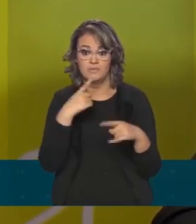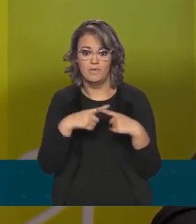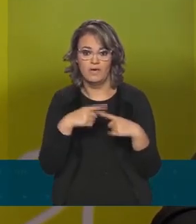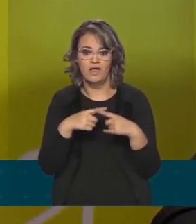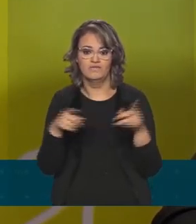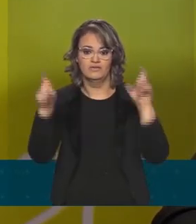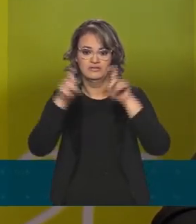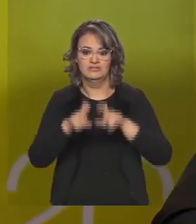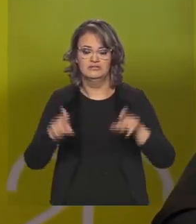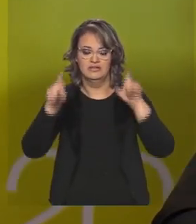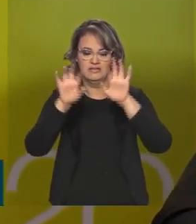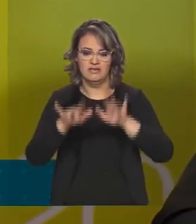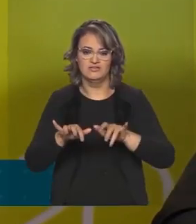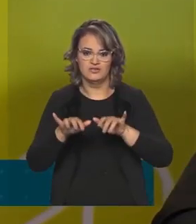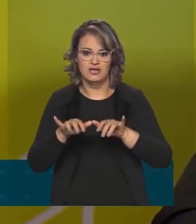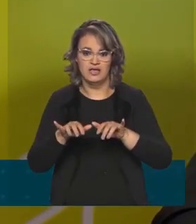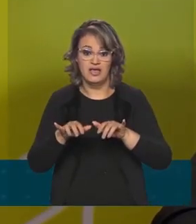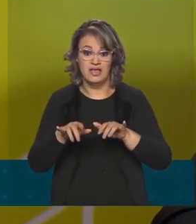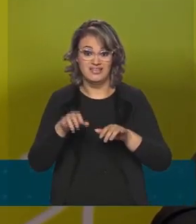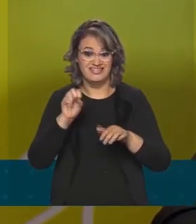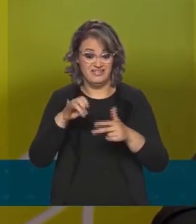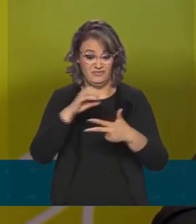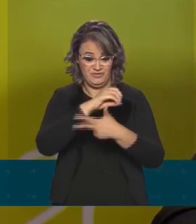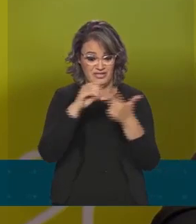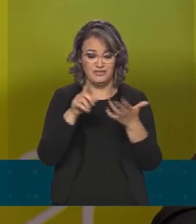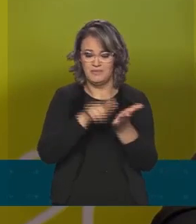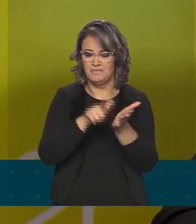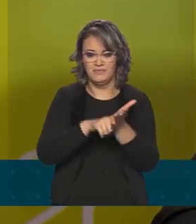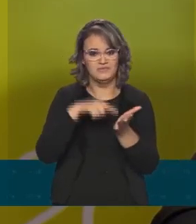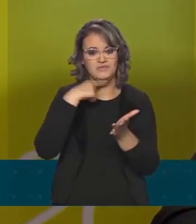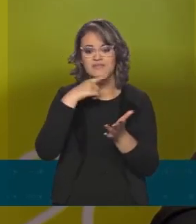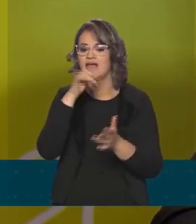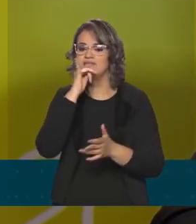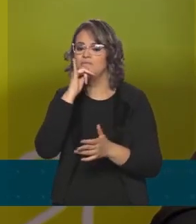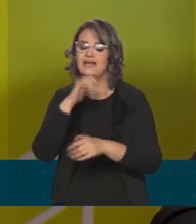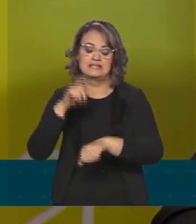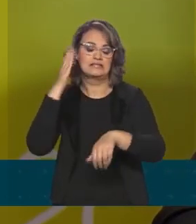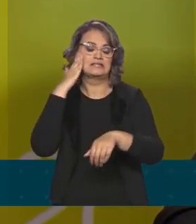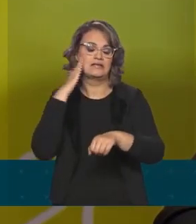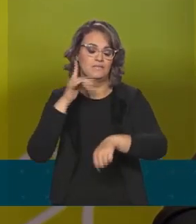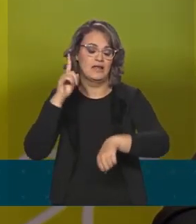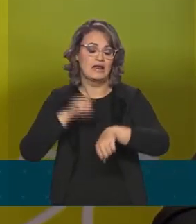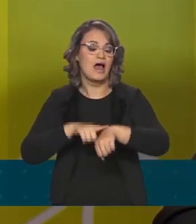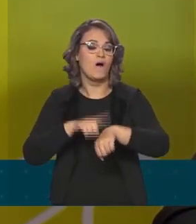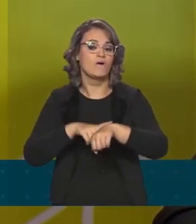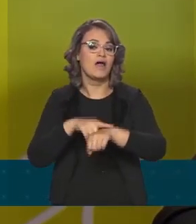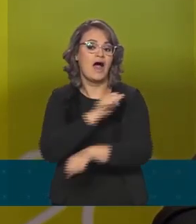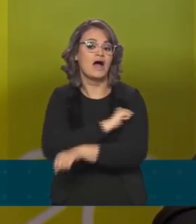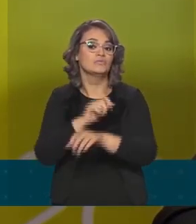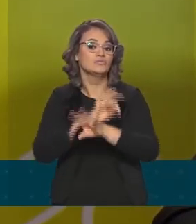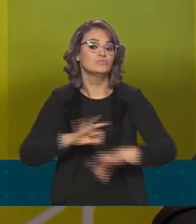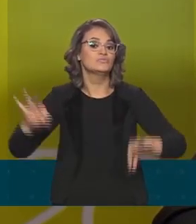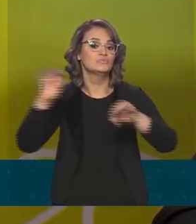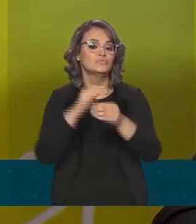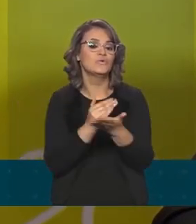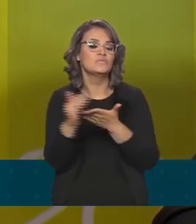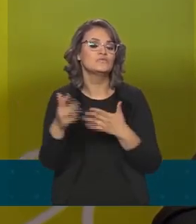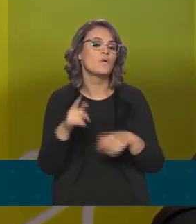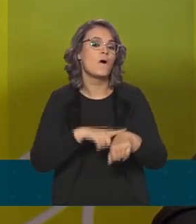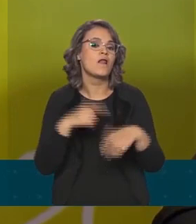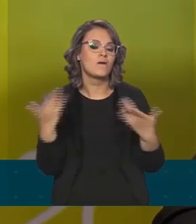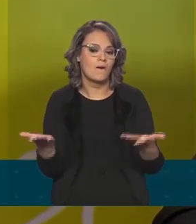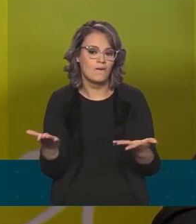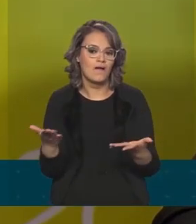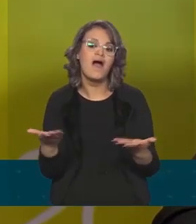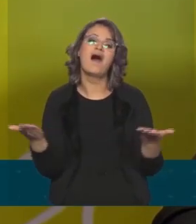nós sabemos exatamente que horário todos os participantes começaram. Então, com o Enem Digital, a gente tem essa oportunidade. Nós sabemos exatamente